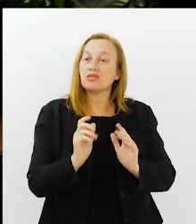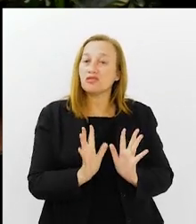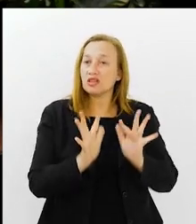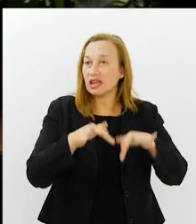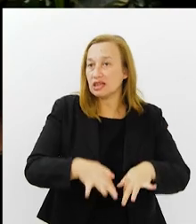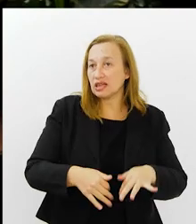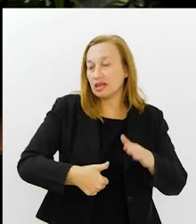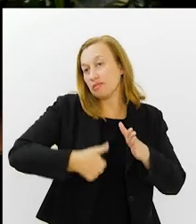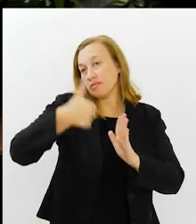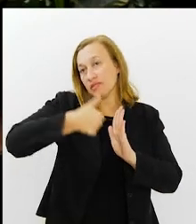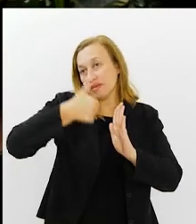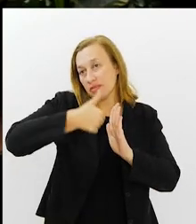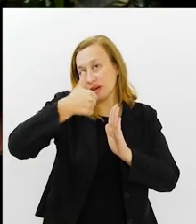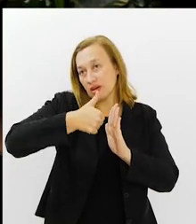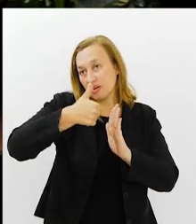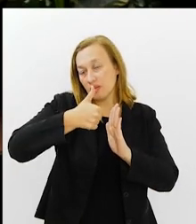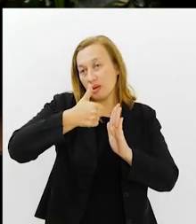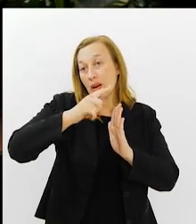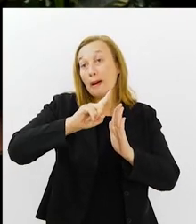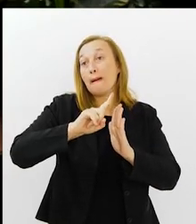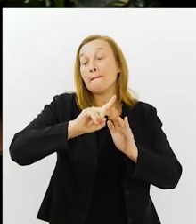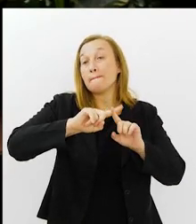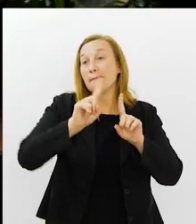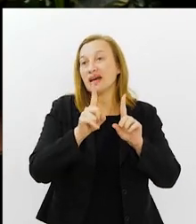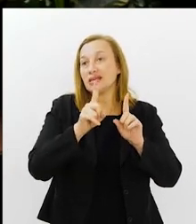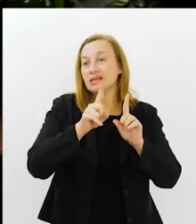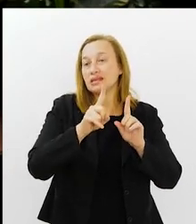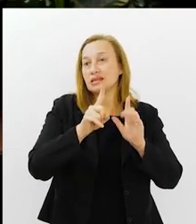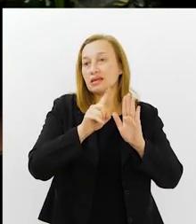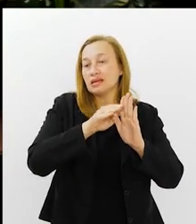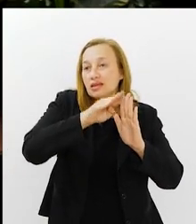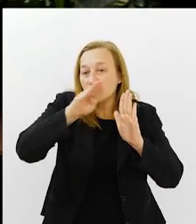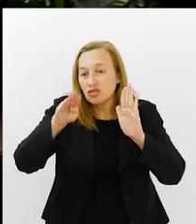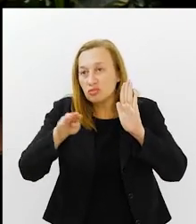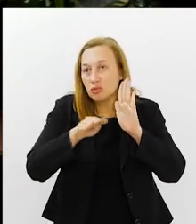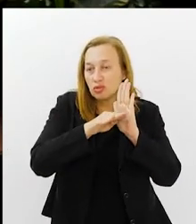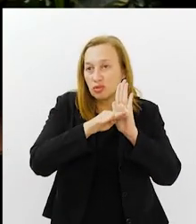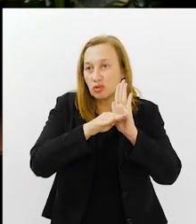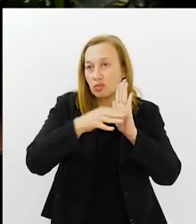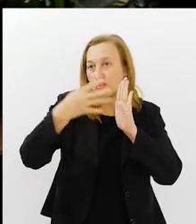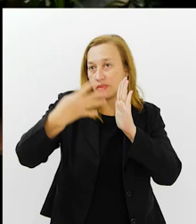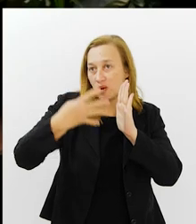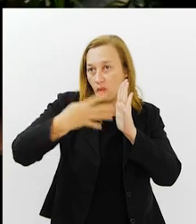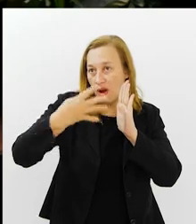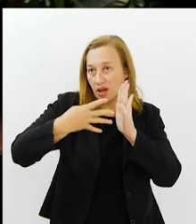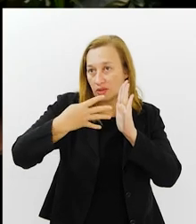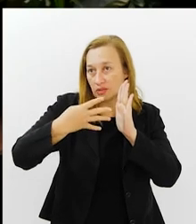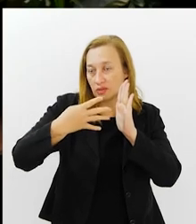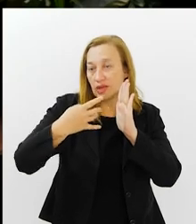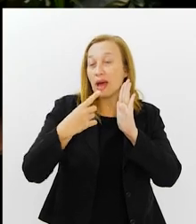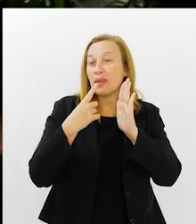de quarto para quinto e está ali paradinha, paradinha na quinta colocação.